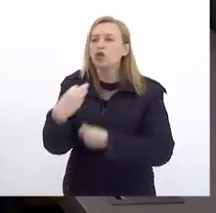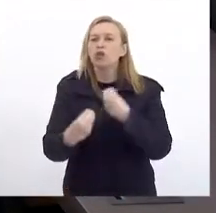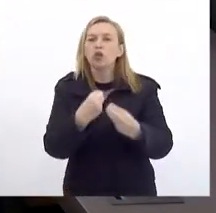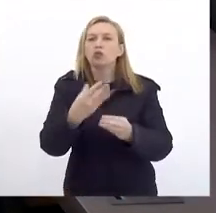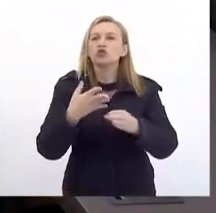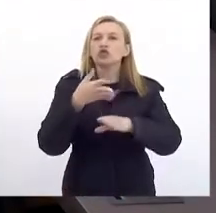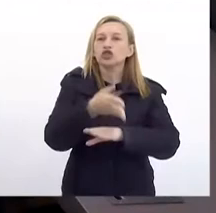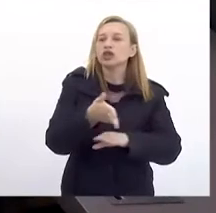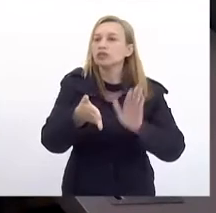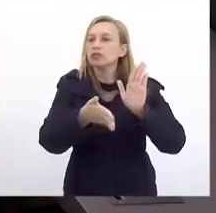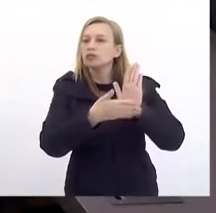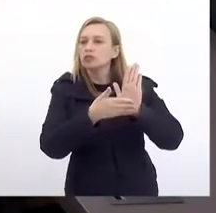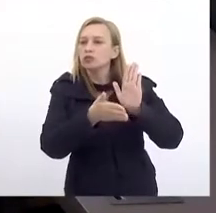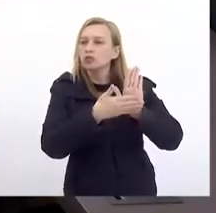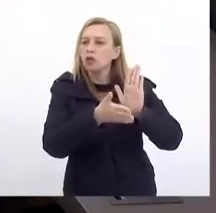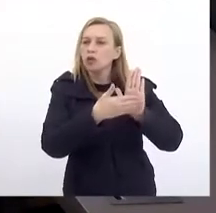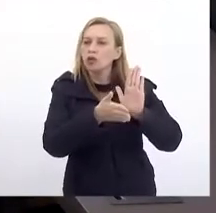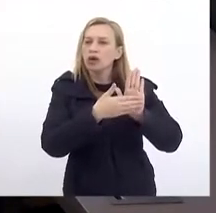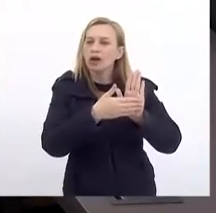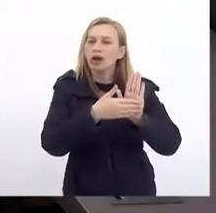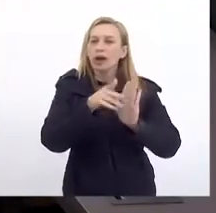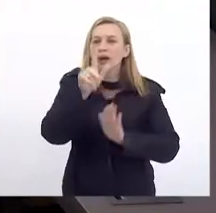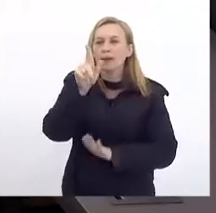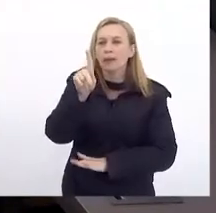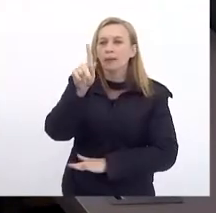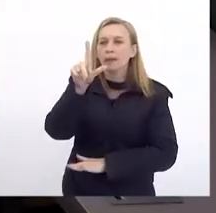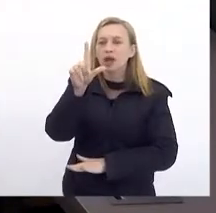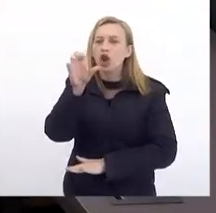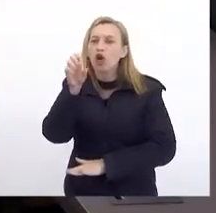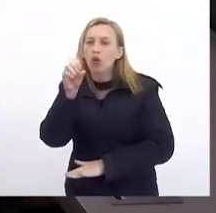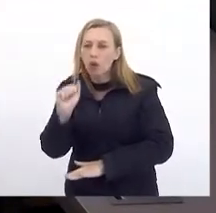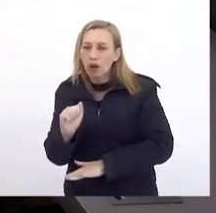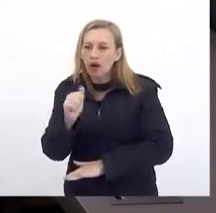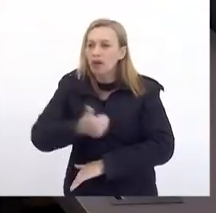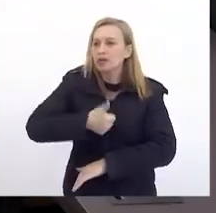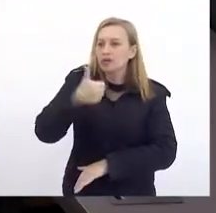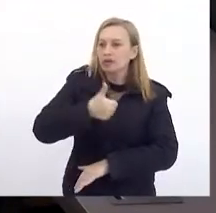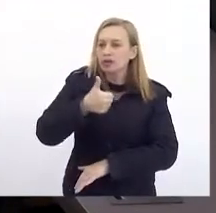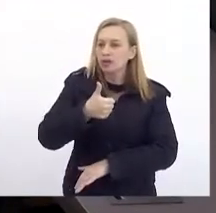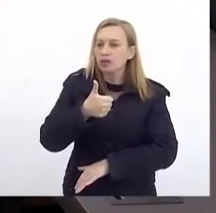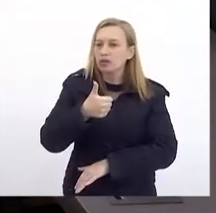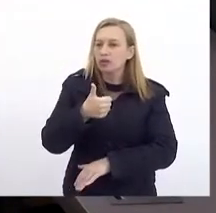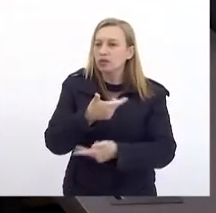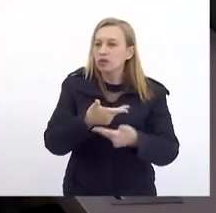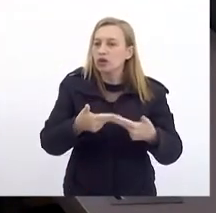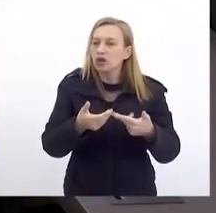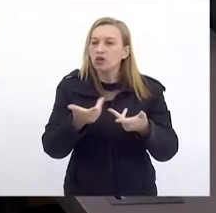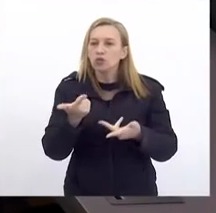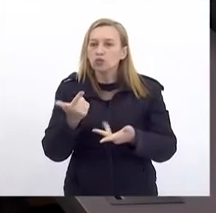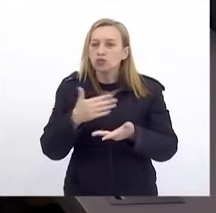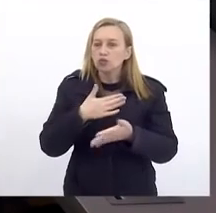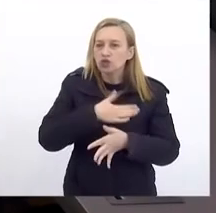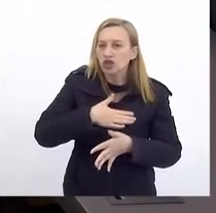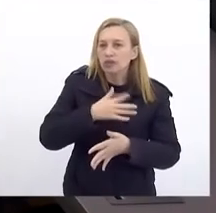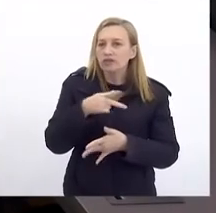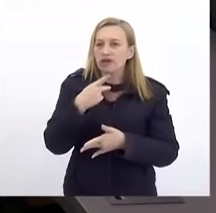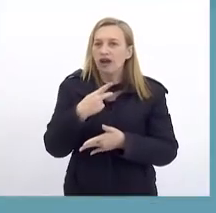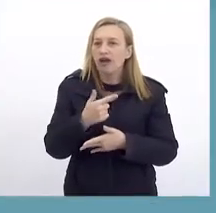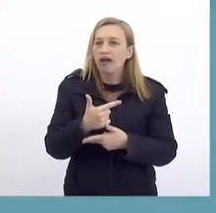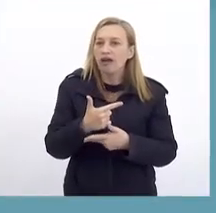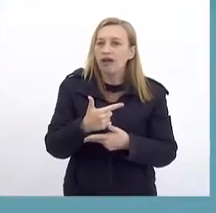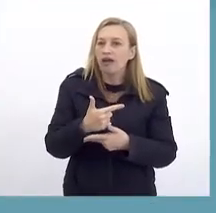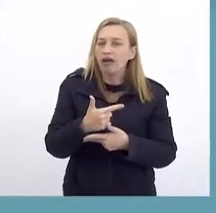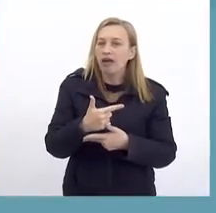chegamos à proposta Da Peloa E para isso A primeira coisa que a gente gostaria De enfatizar É que